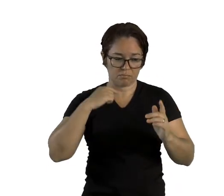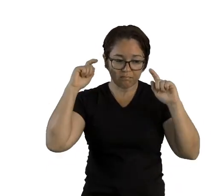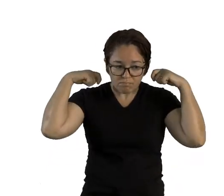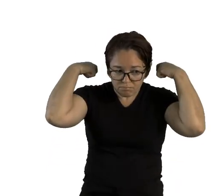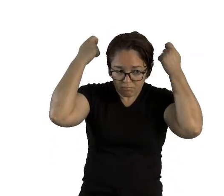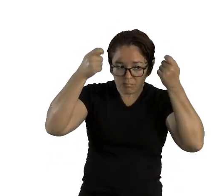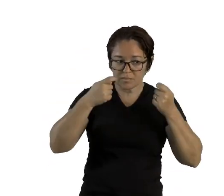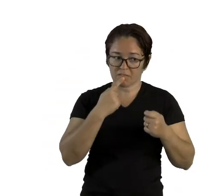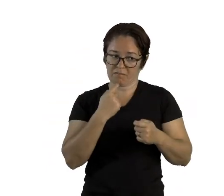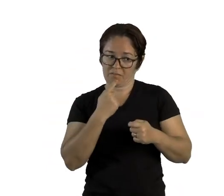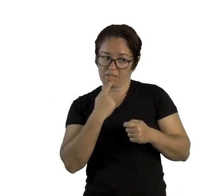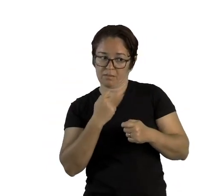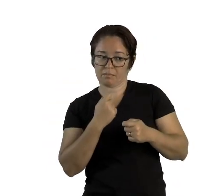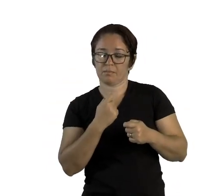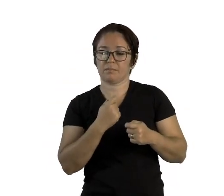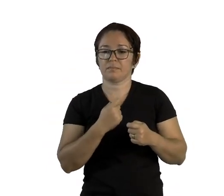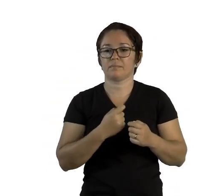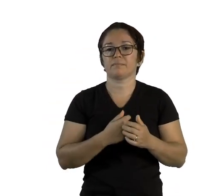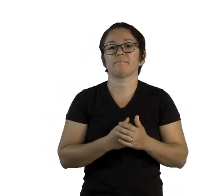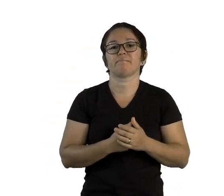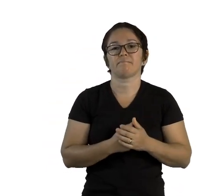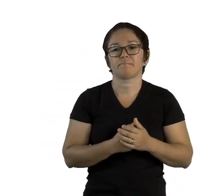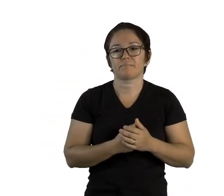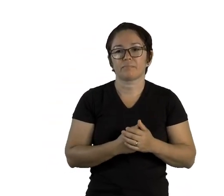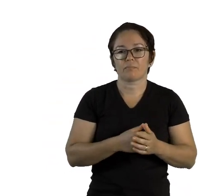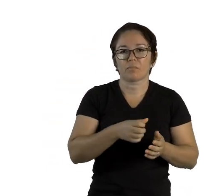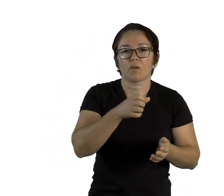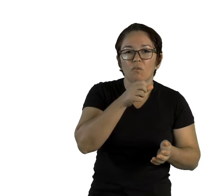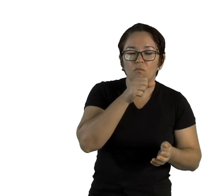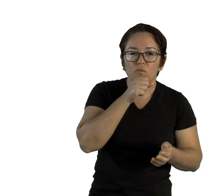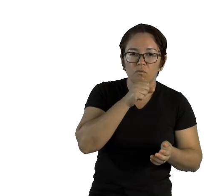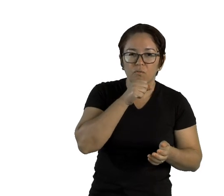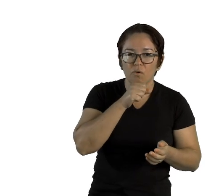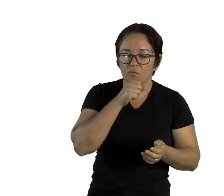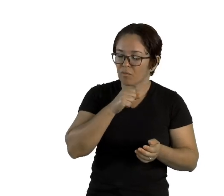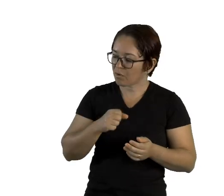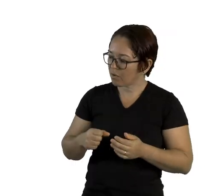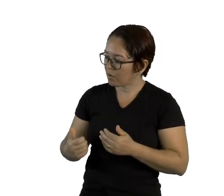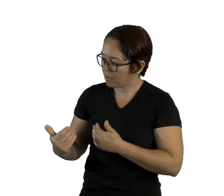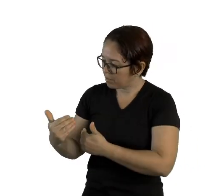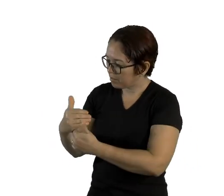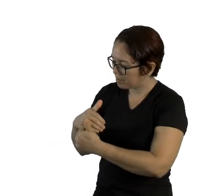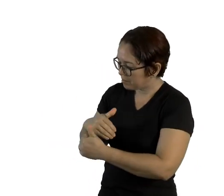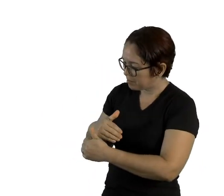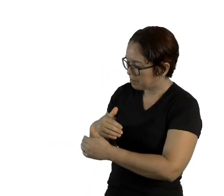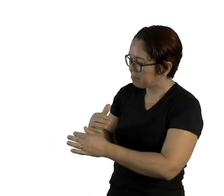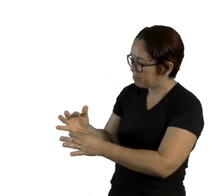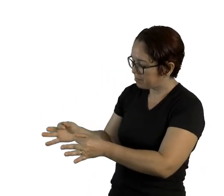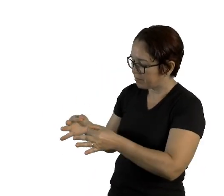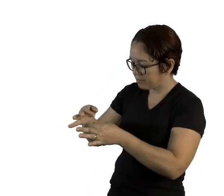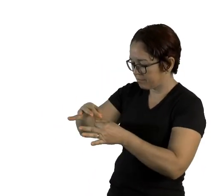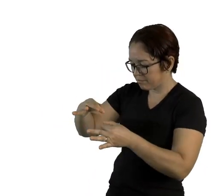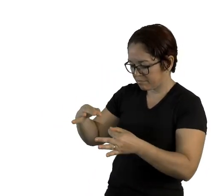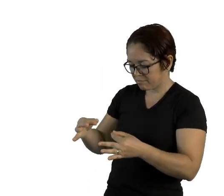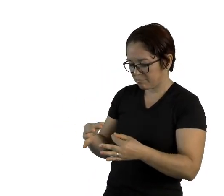A falsa vovó fez um chá, leu a carta e ficou uma fera. O carteiro, em vez de tomar,